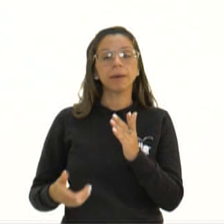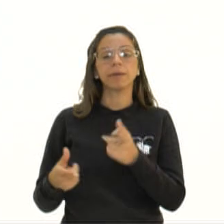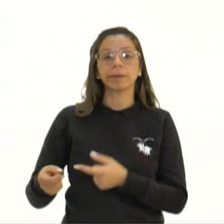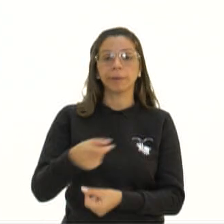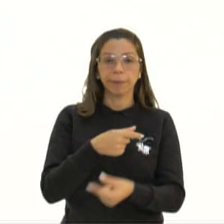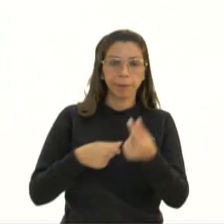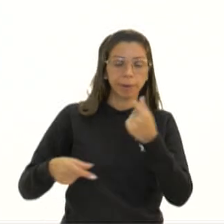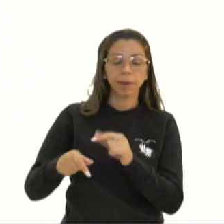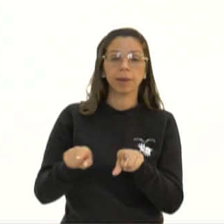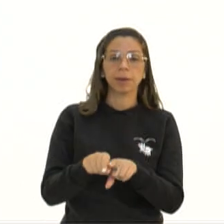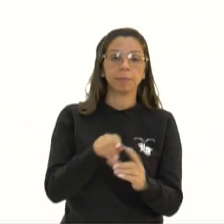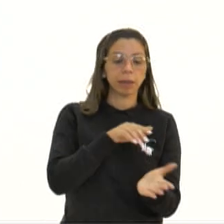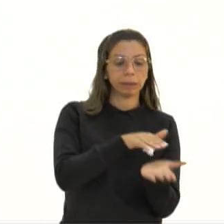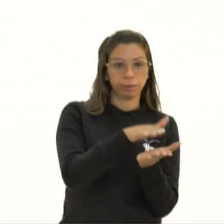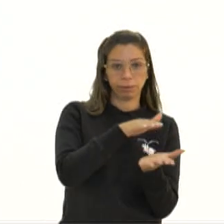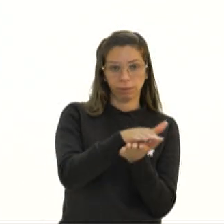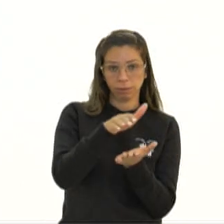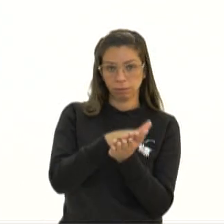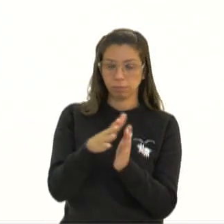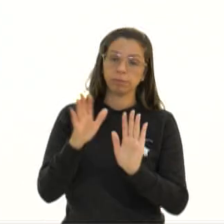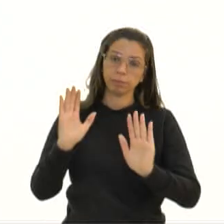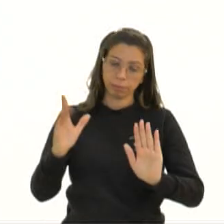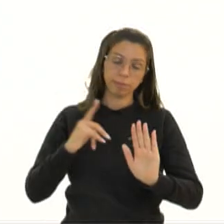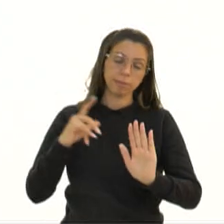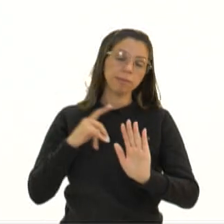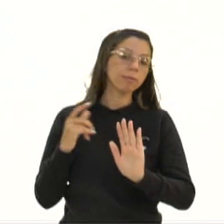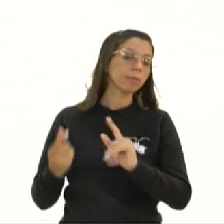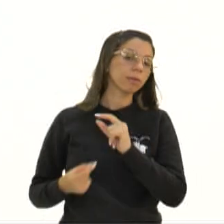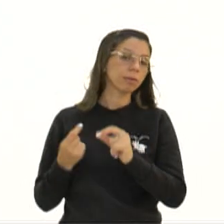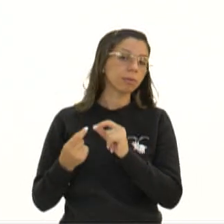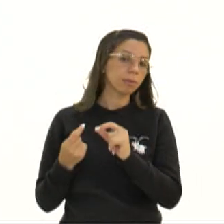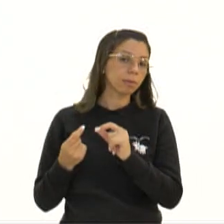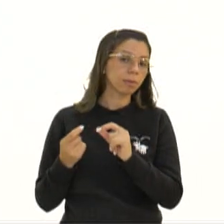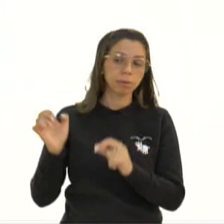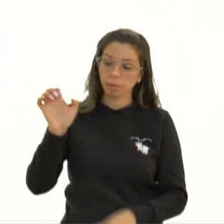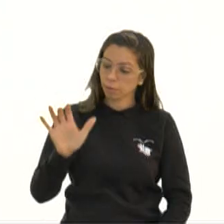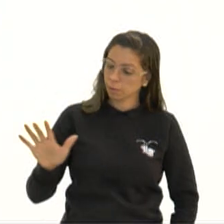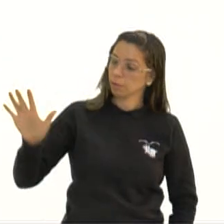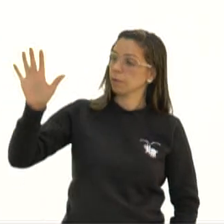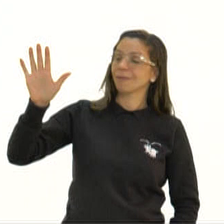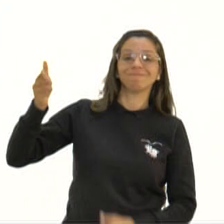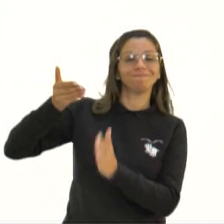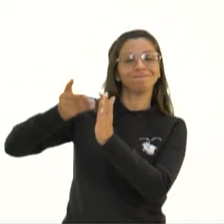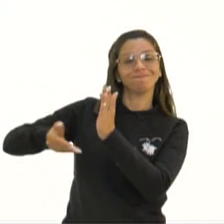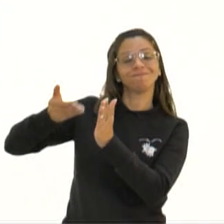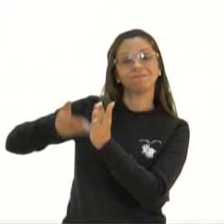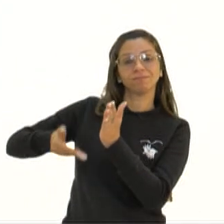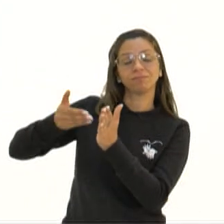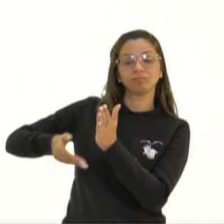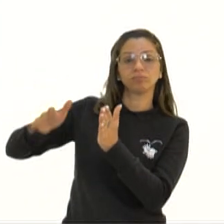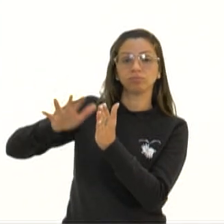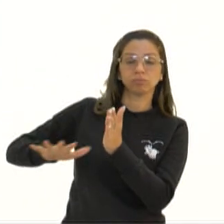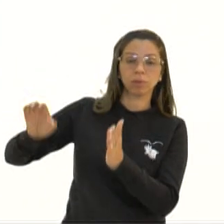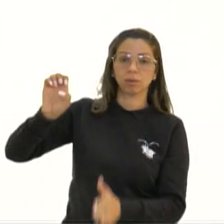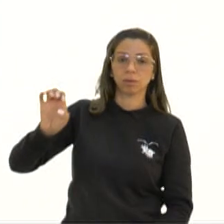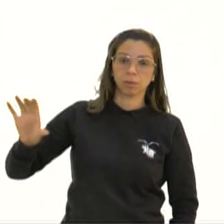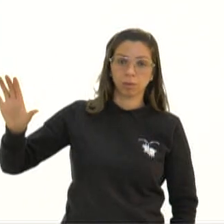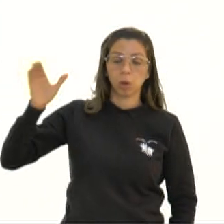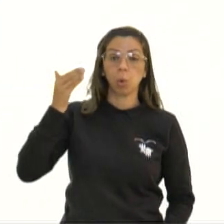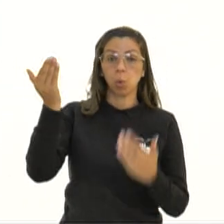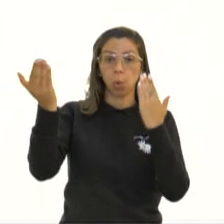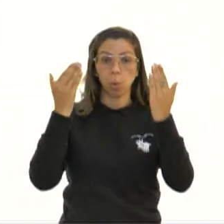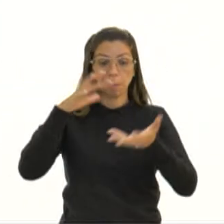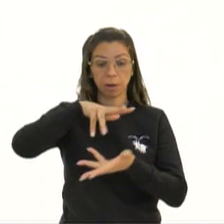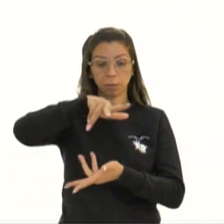e de consumo. é um dos fatores que está levando a Europa a perder espaço no mercado mundial,